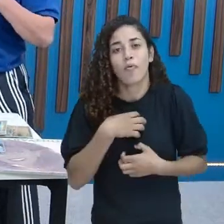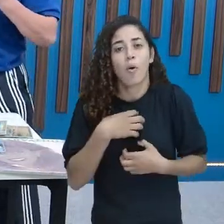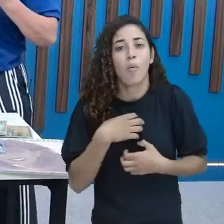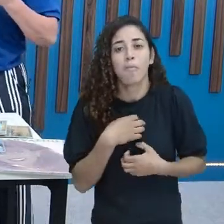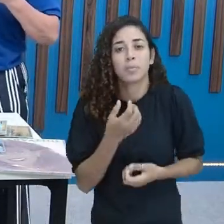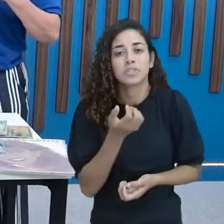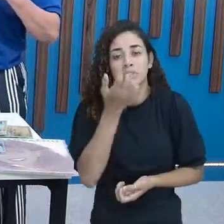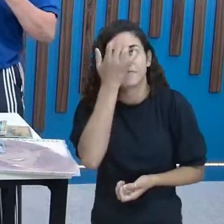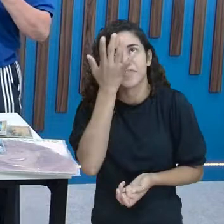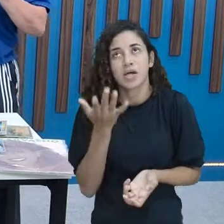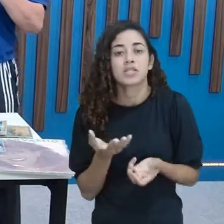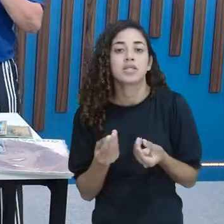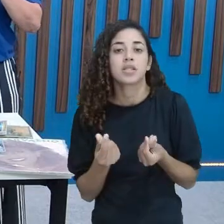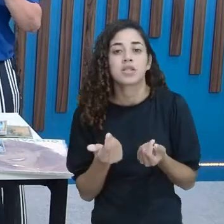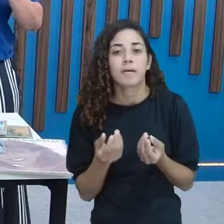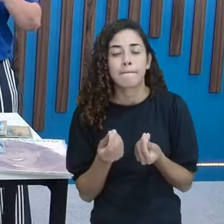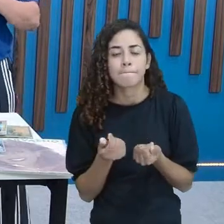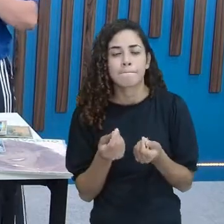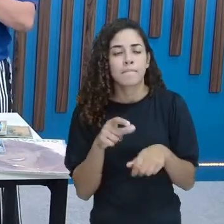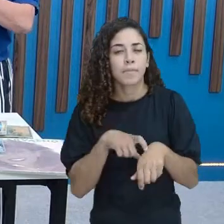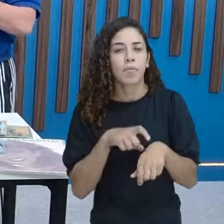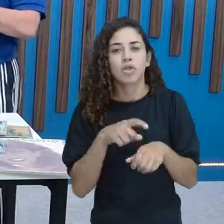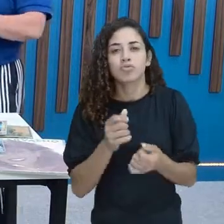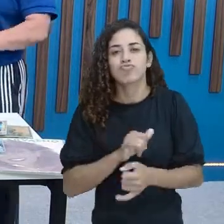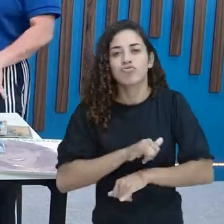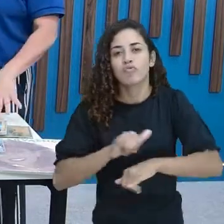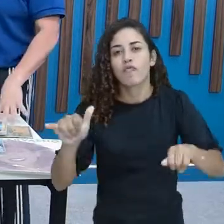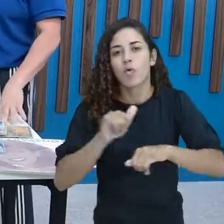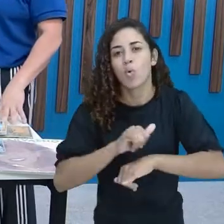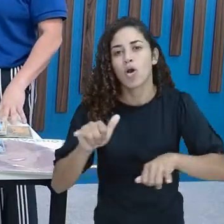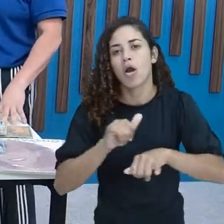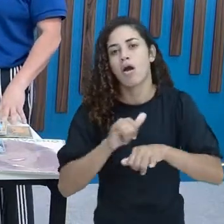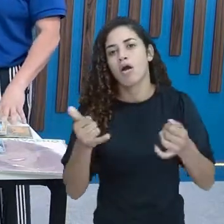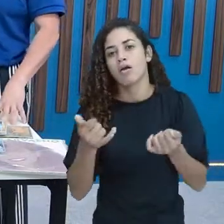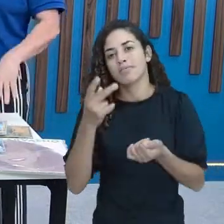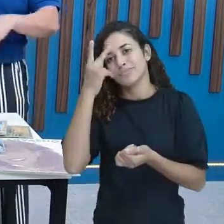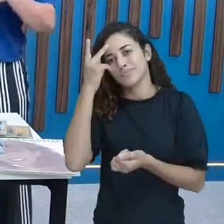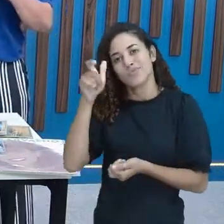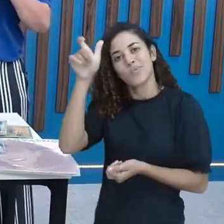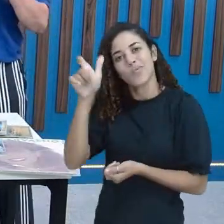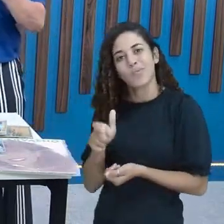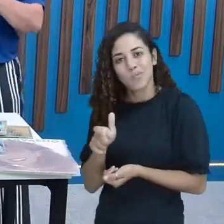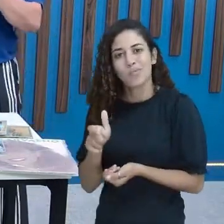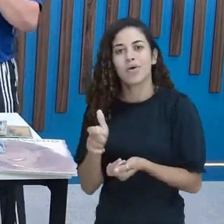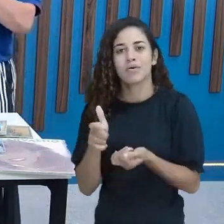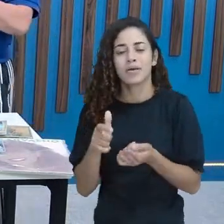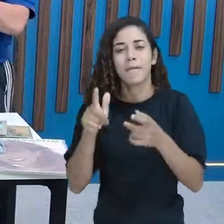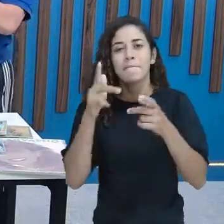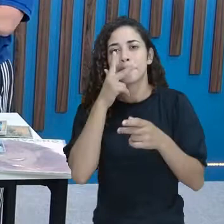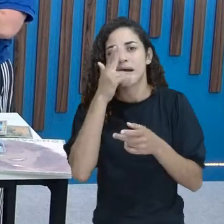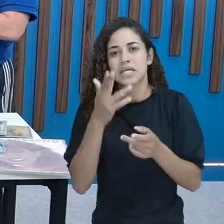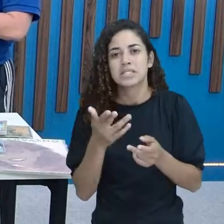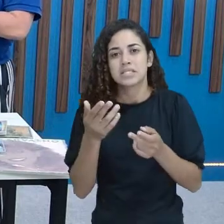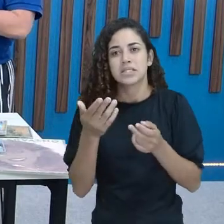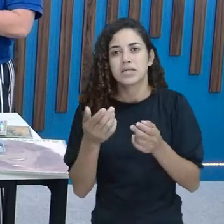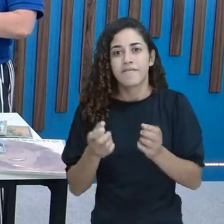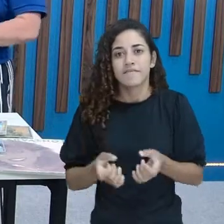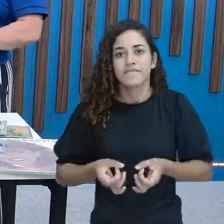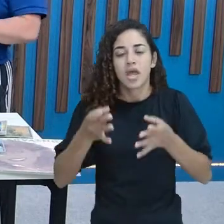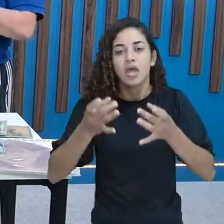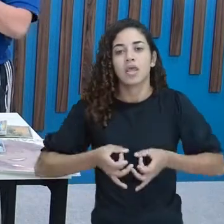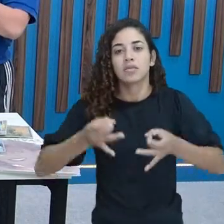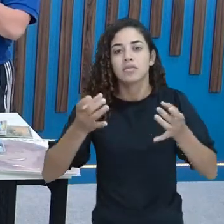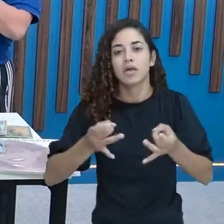facilitar na hora de divulgar os artistas Para vender mesmo os discos